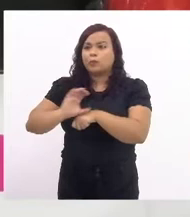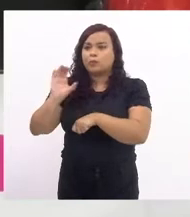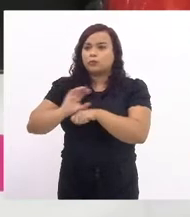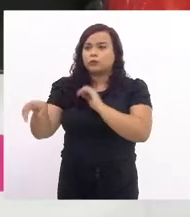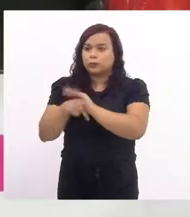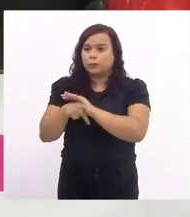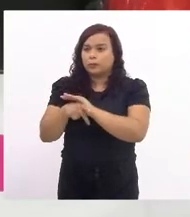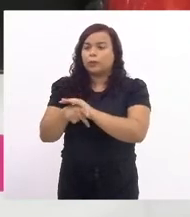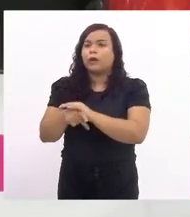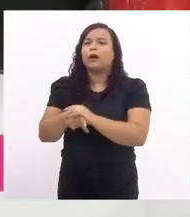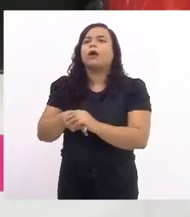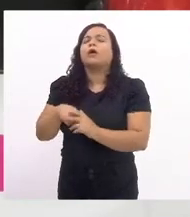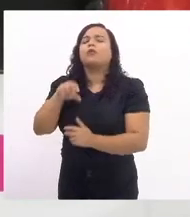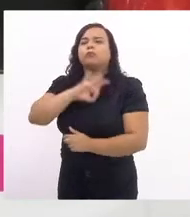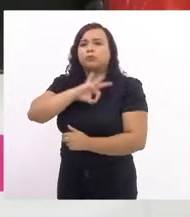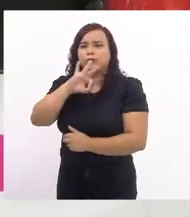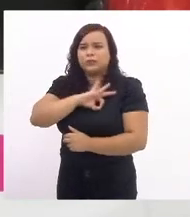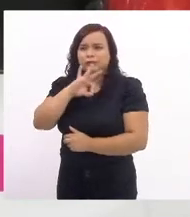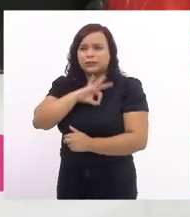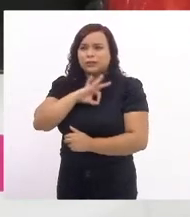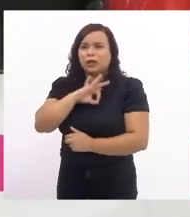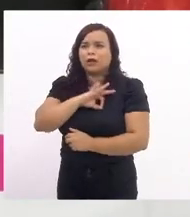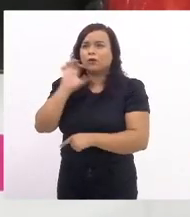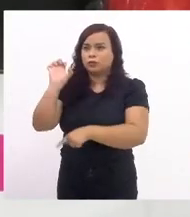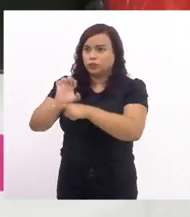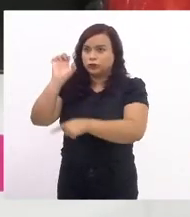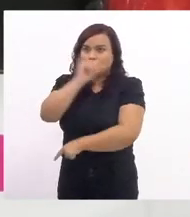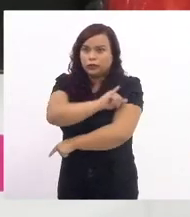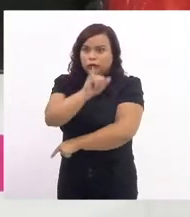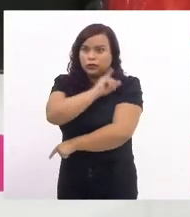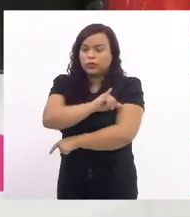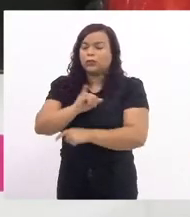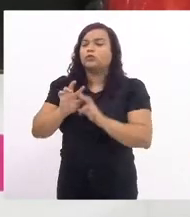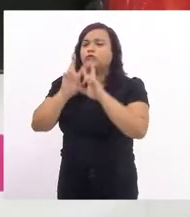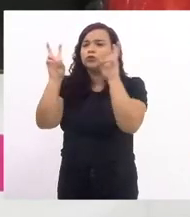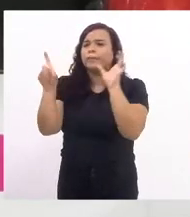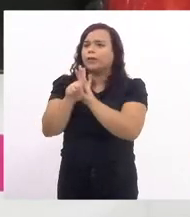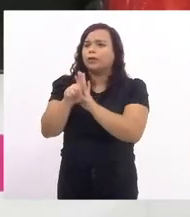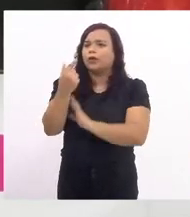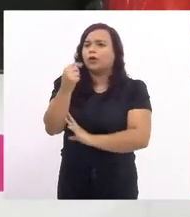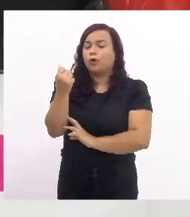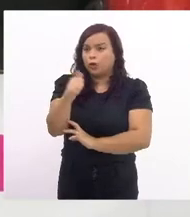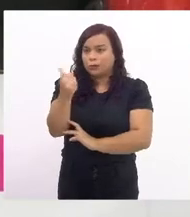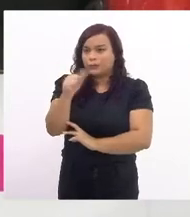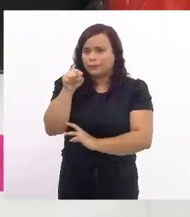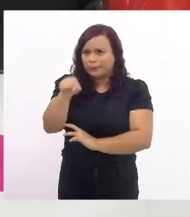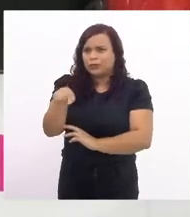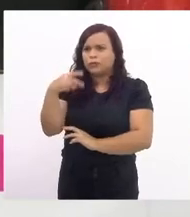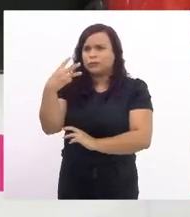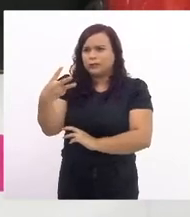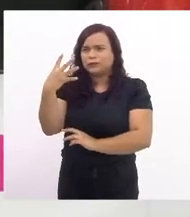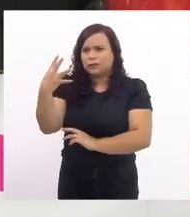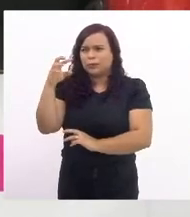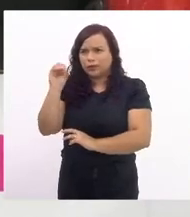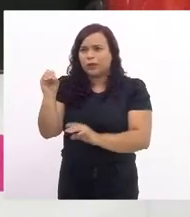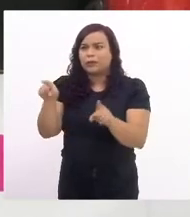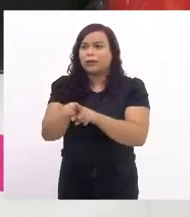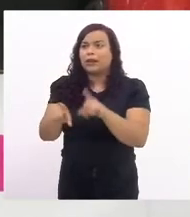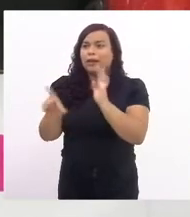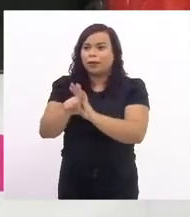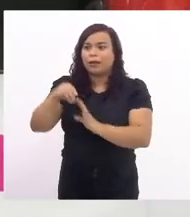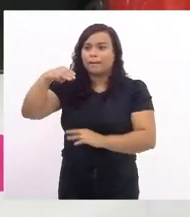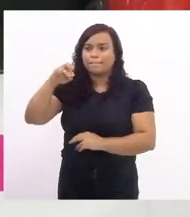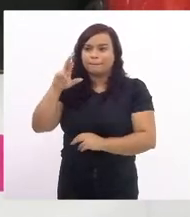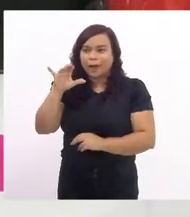do Estado do Rio de Janeiro, questões sobre a lei 11.340, 2006, lei Maria da Penha,